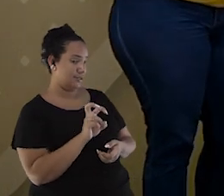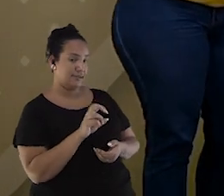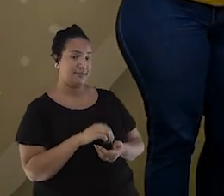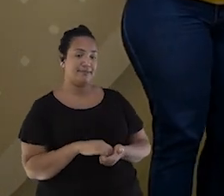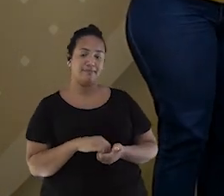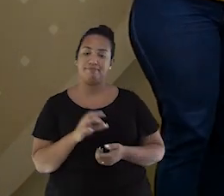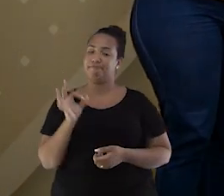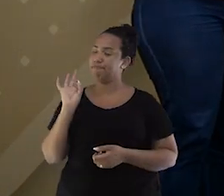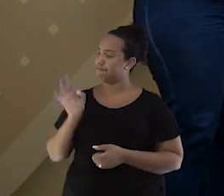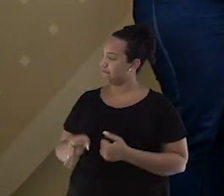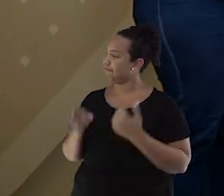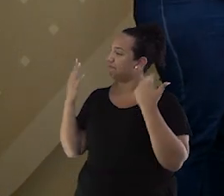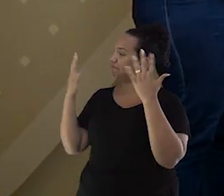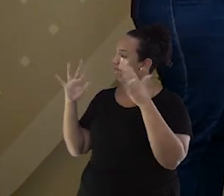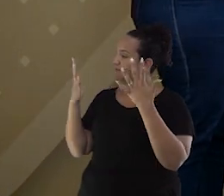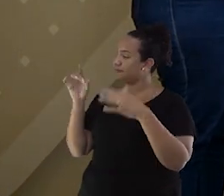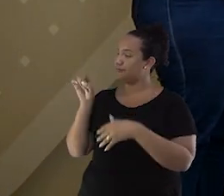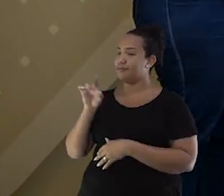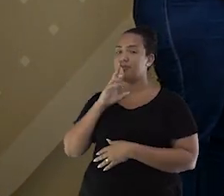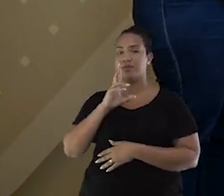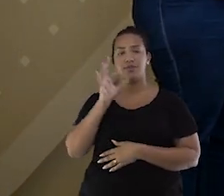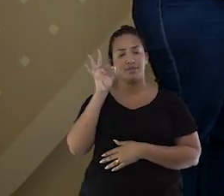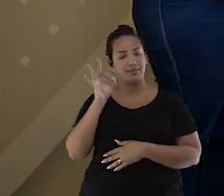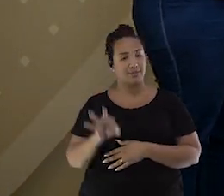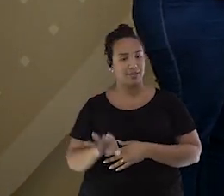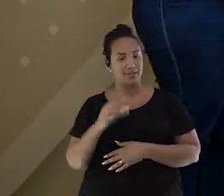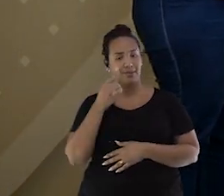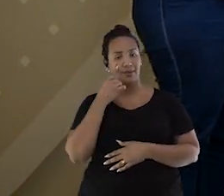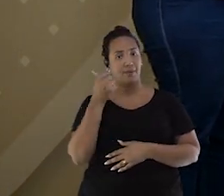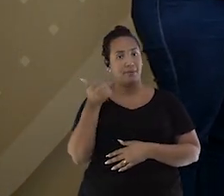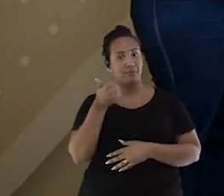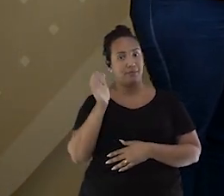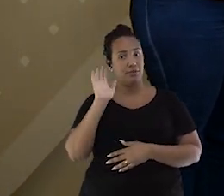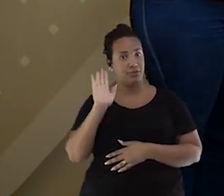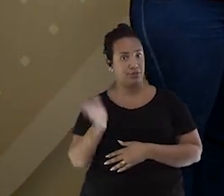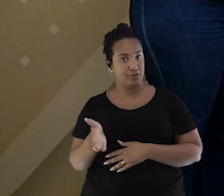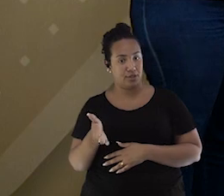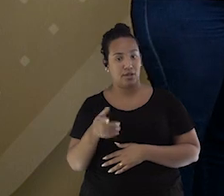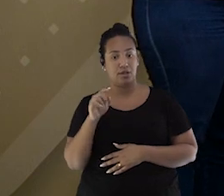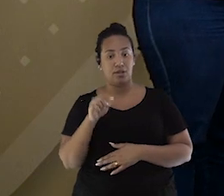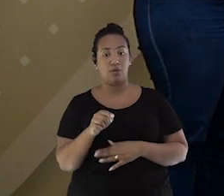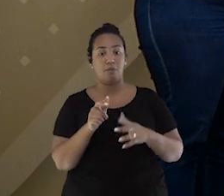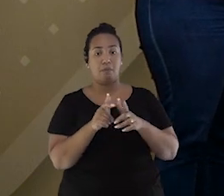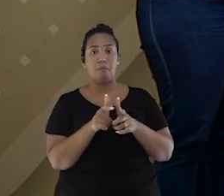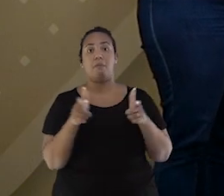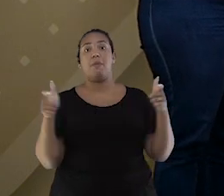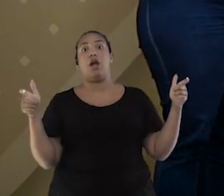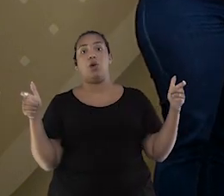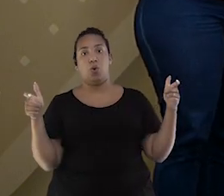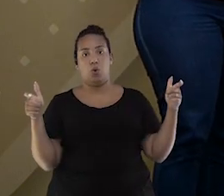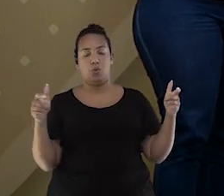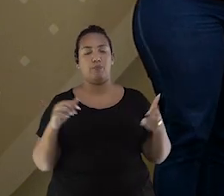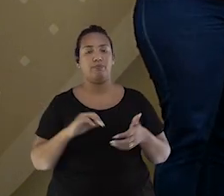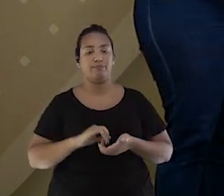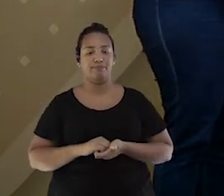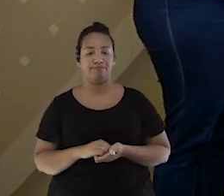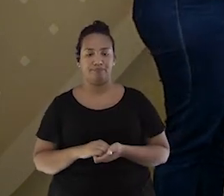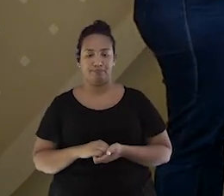Parabéns, Bia. Você acertou. Acertou o primeiro porta-aviões, que é o maior navio do nosso jogo, viu?